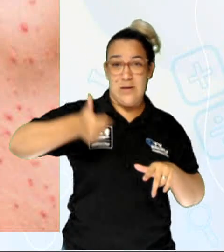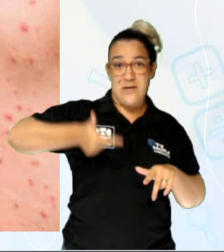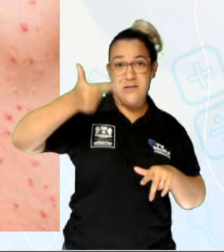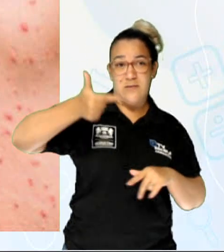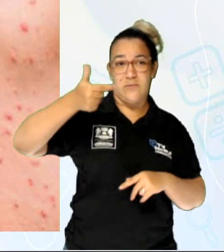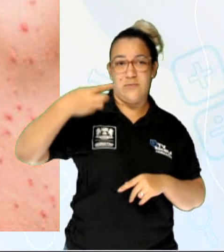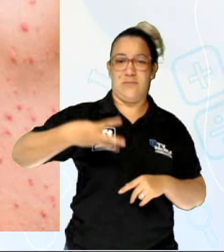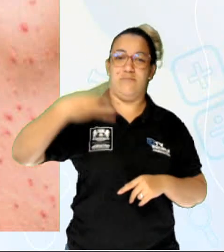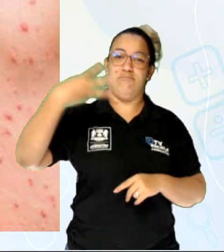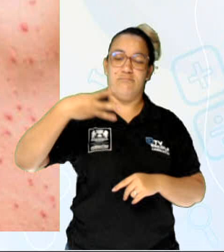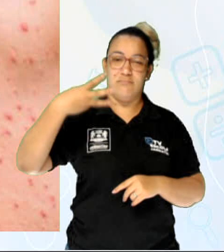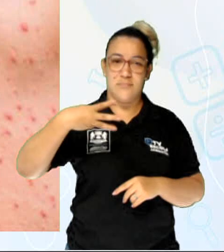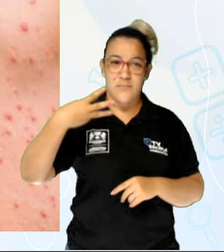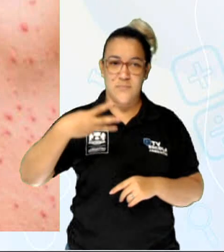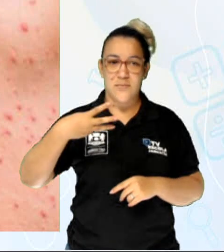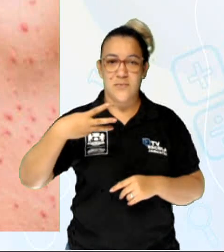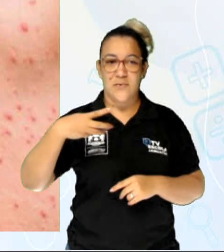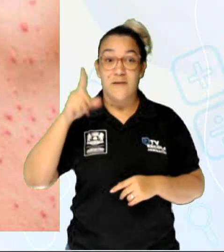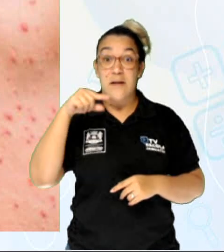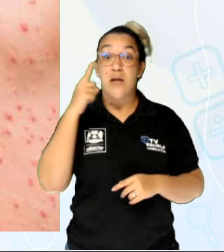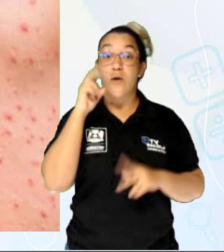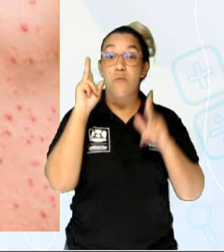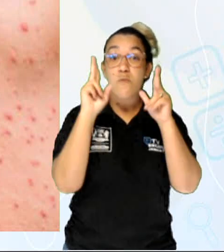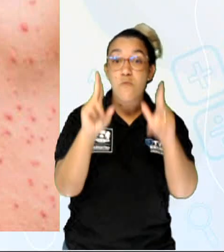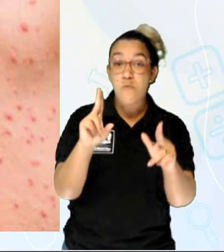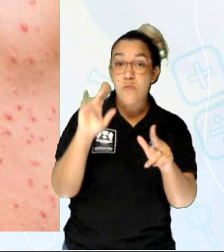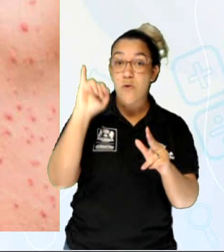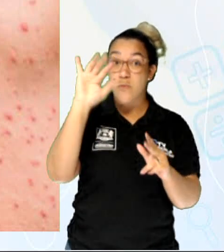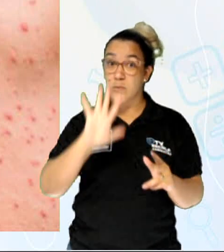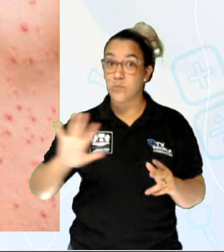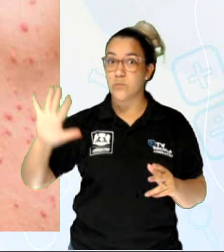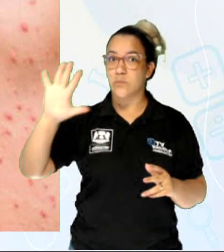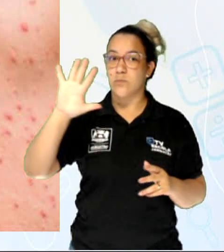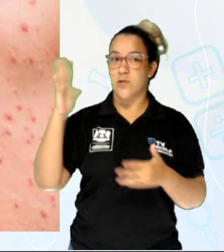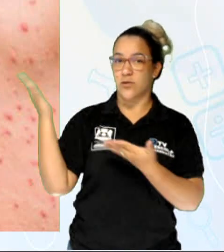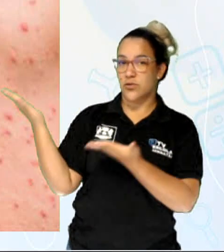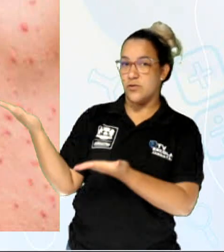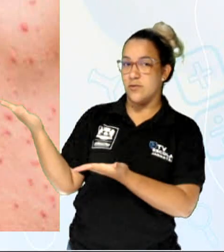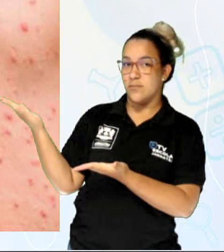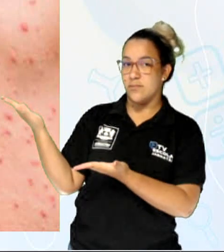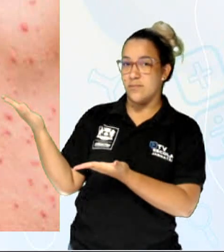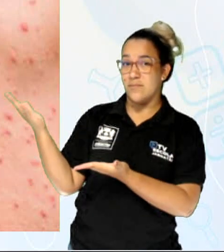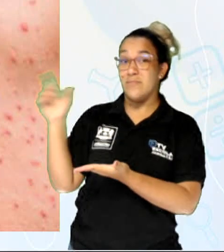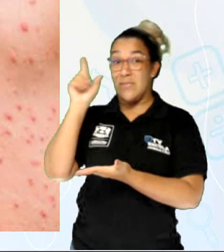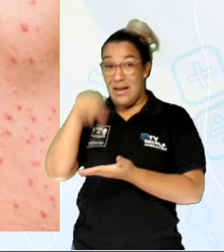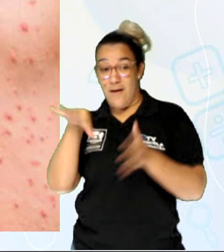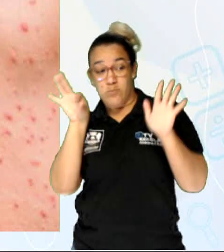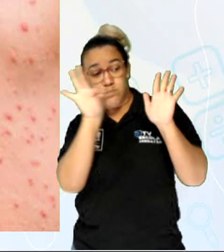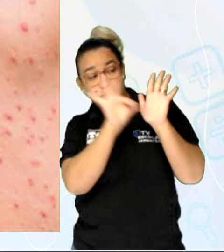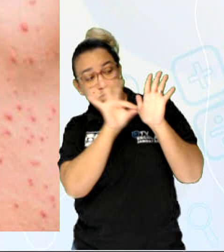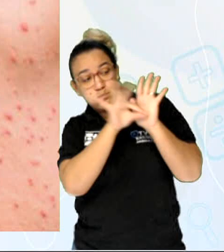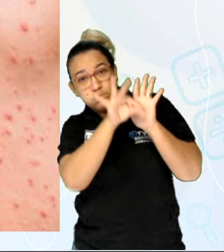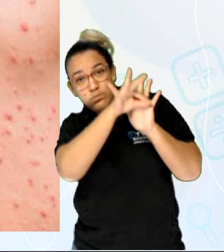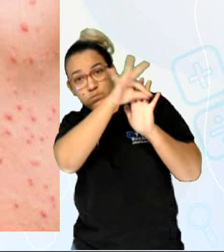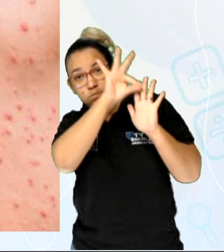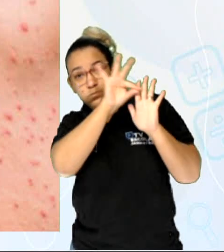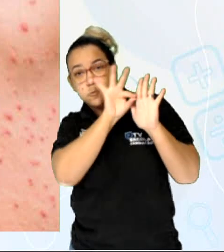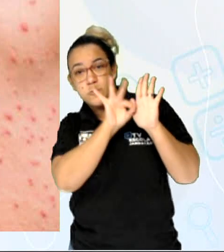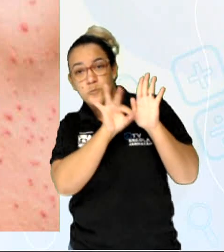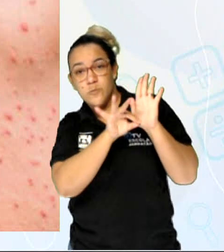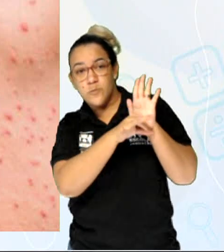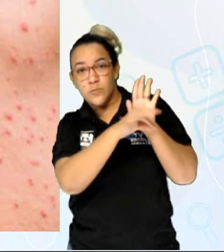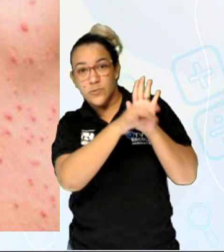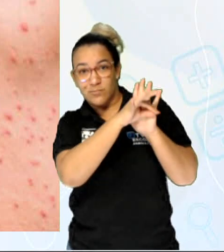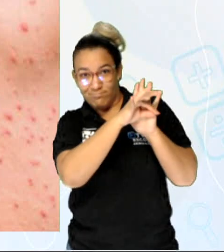secundária e terciária. Essa imagem que você está vendo aí, são de verrugas características da sífilis,